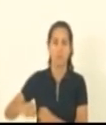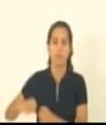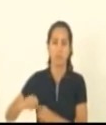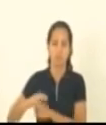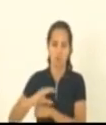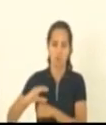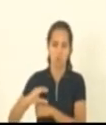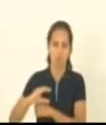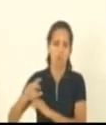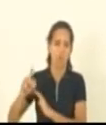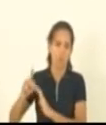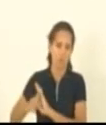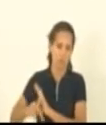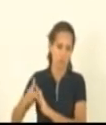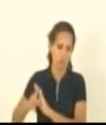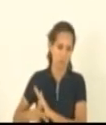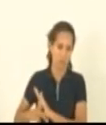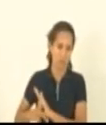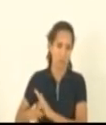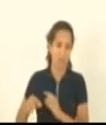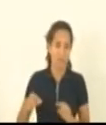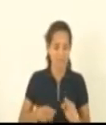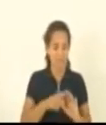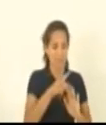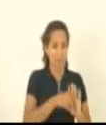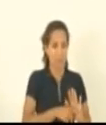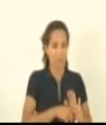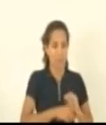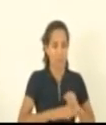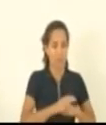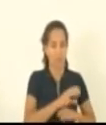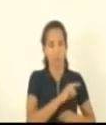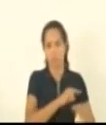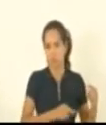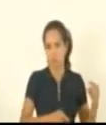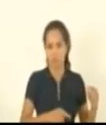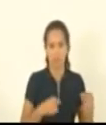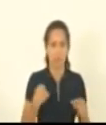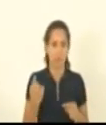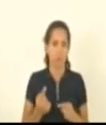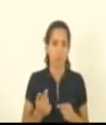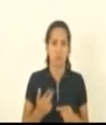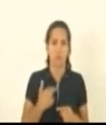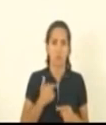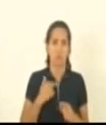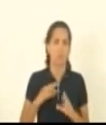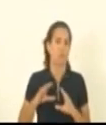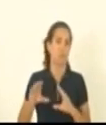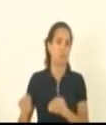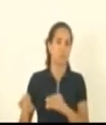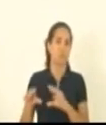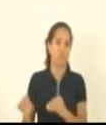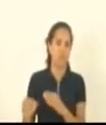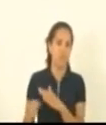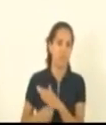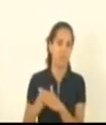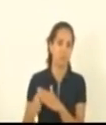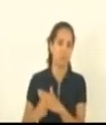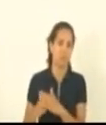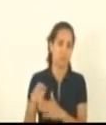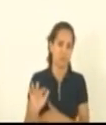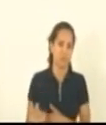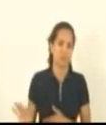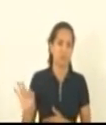o projeto ele inconstitucional nós não podemos intervir em concessão federal